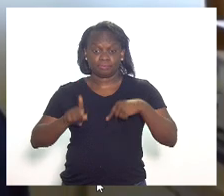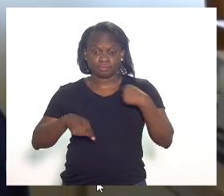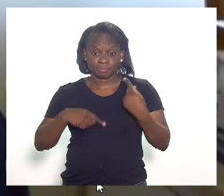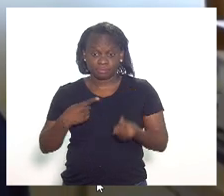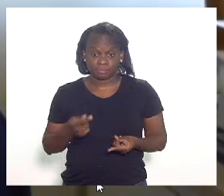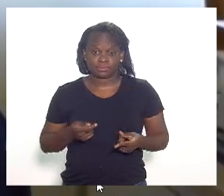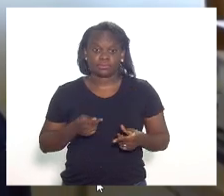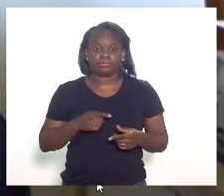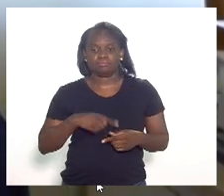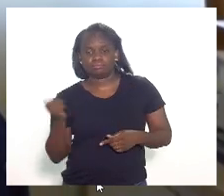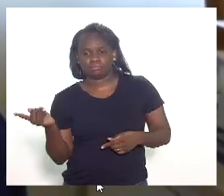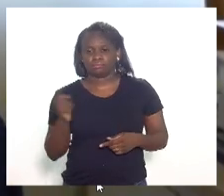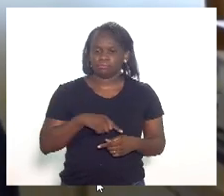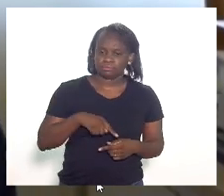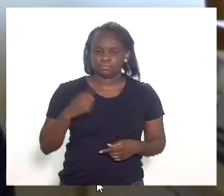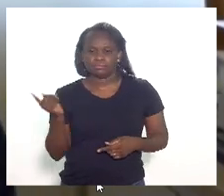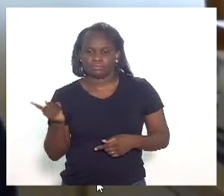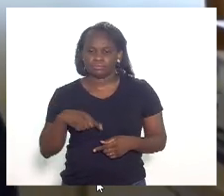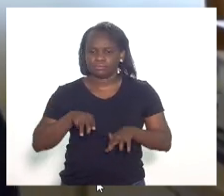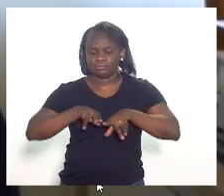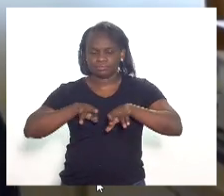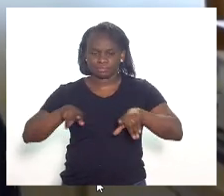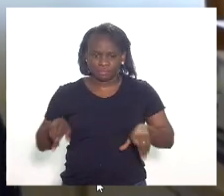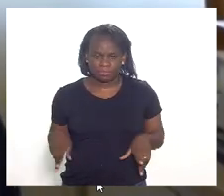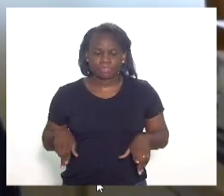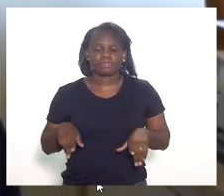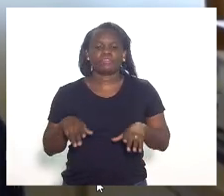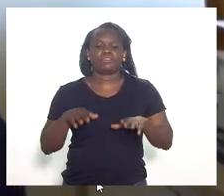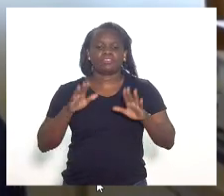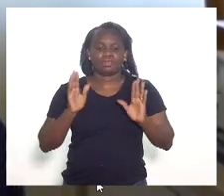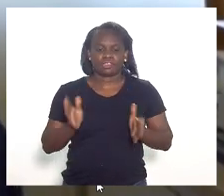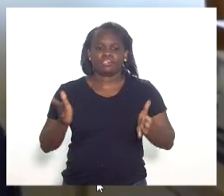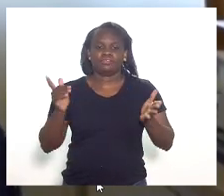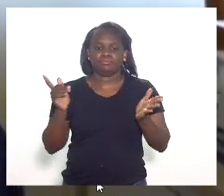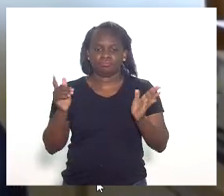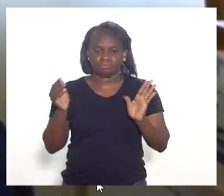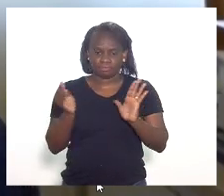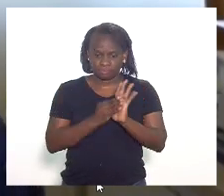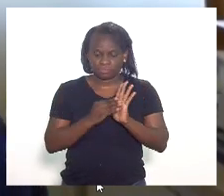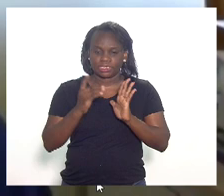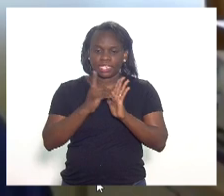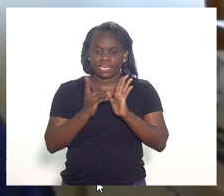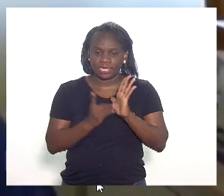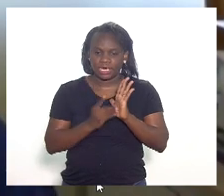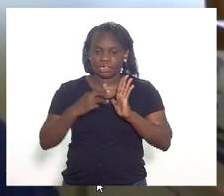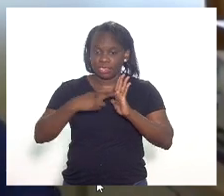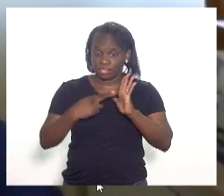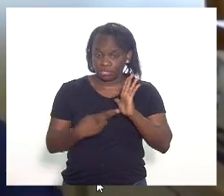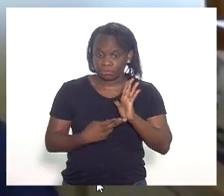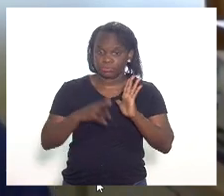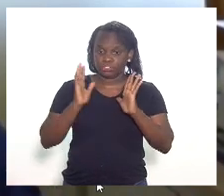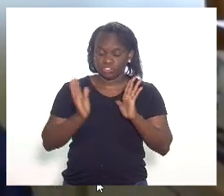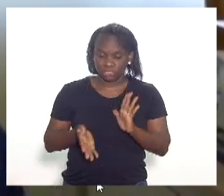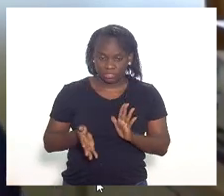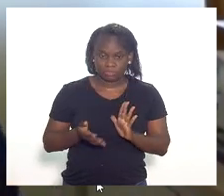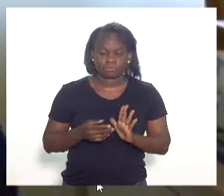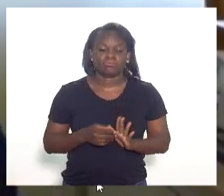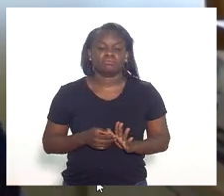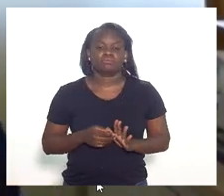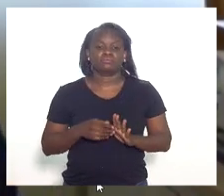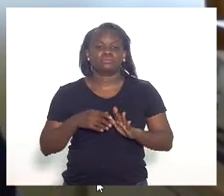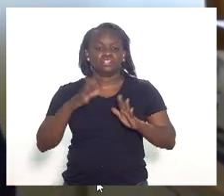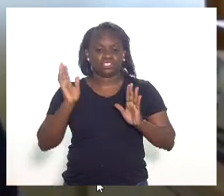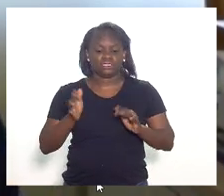de muitas idas e vindas, foi publicado o decreto regulamentatório e